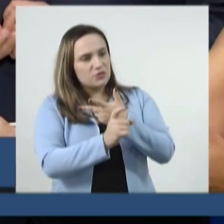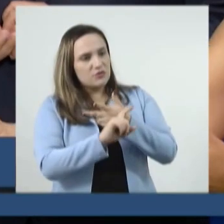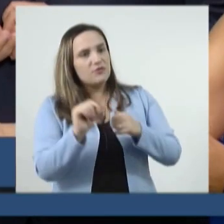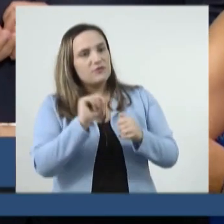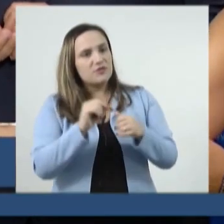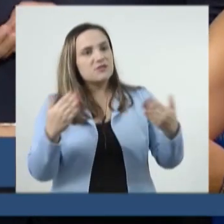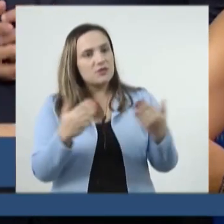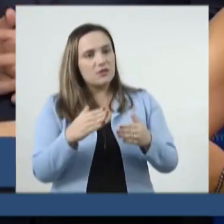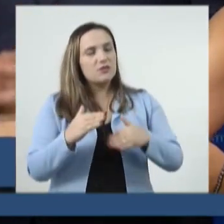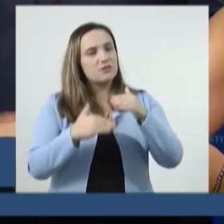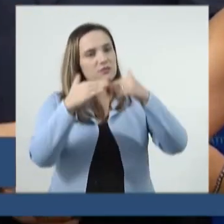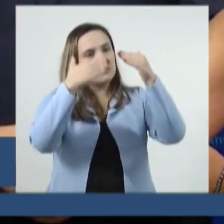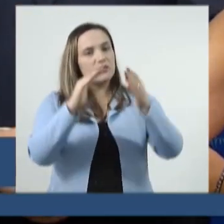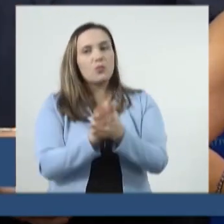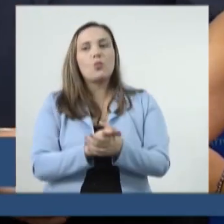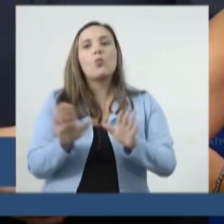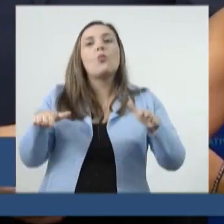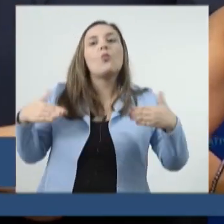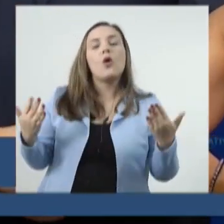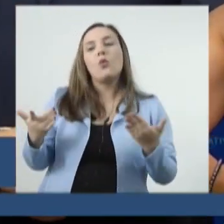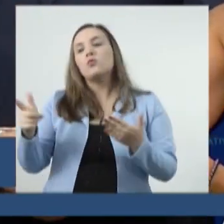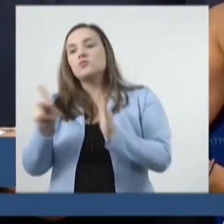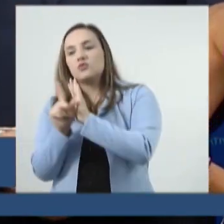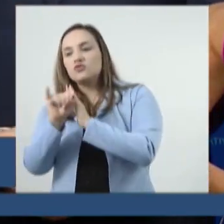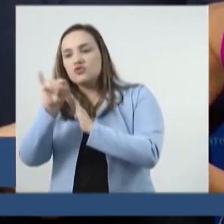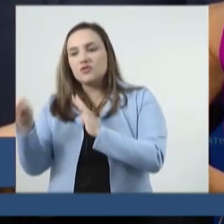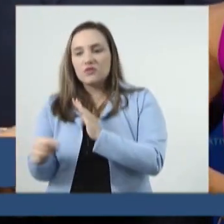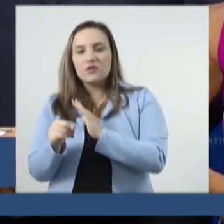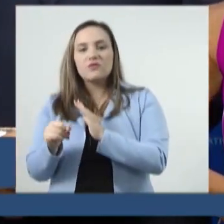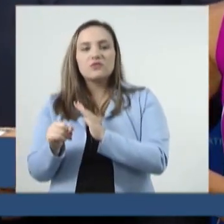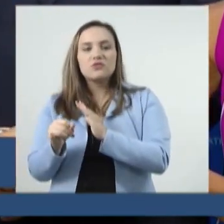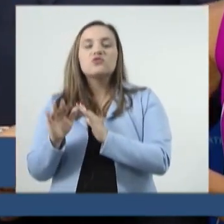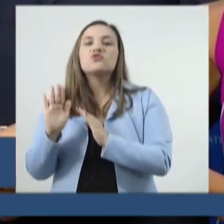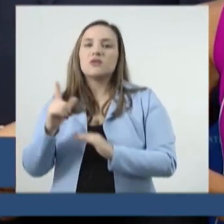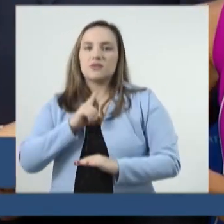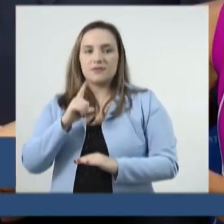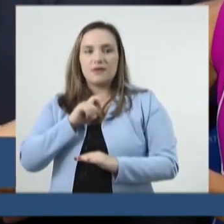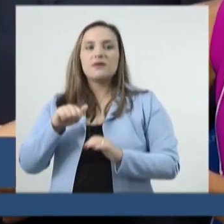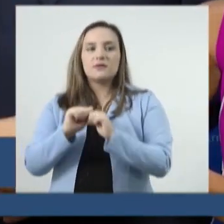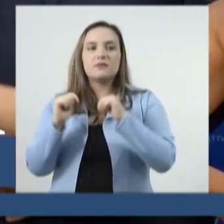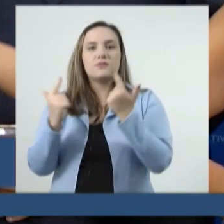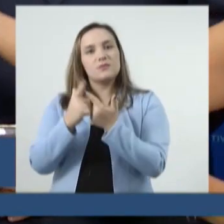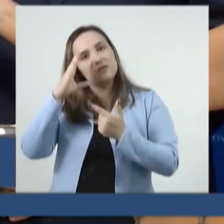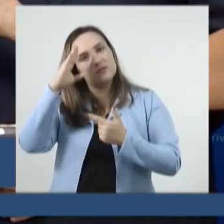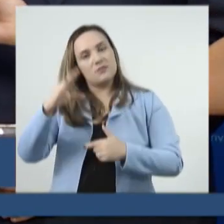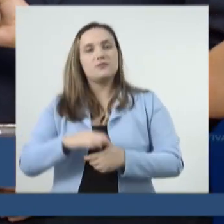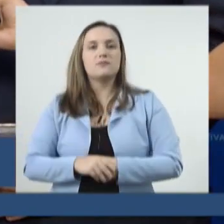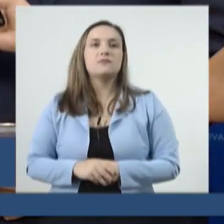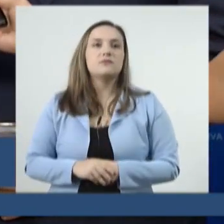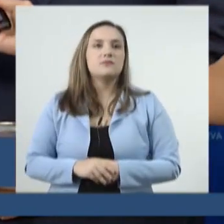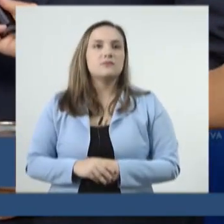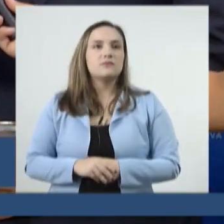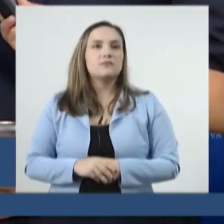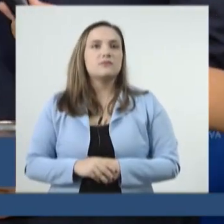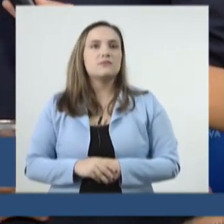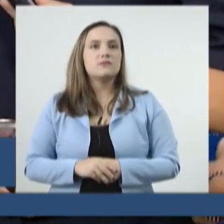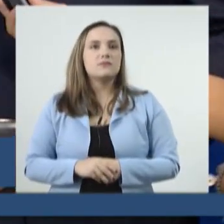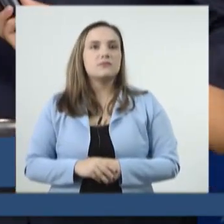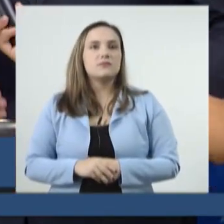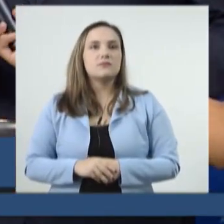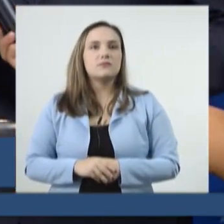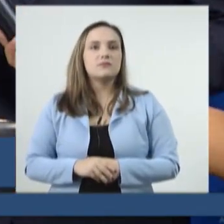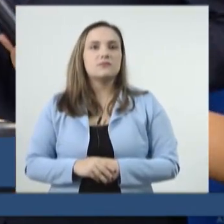do desenvolvimento, qual outro projeto que executivo já chega na casa como prioridade? A quer saber se o senhor mantém os líderes,